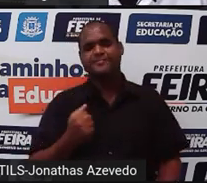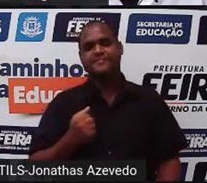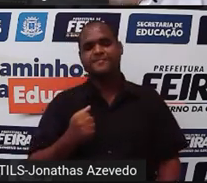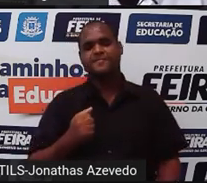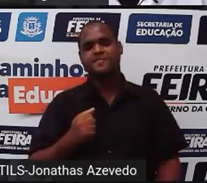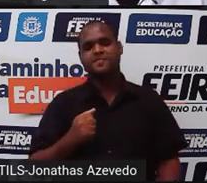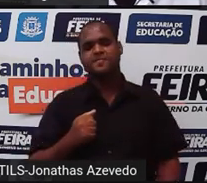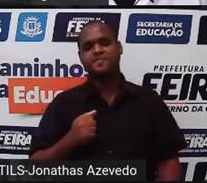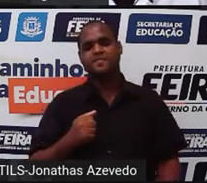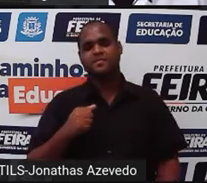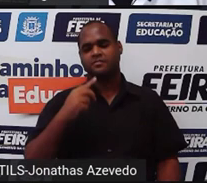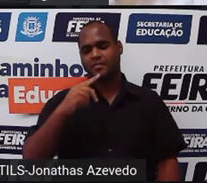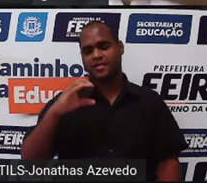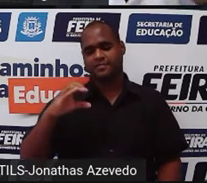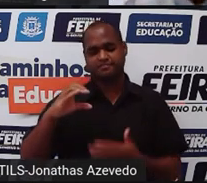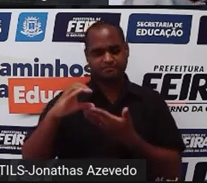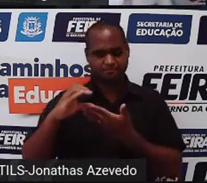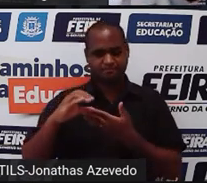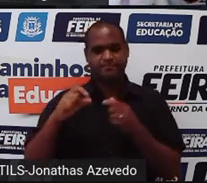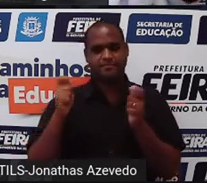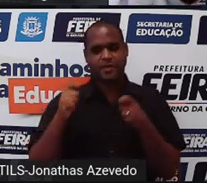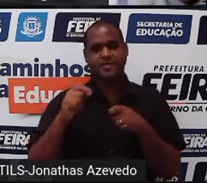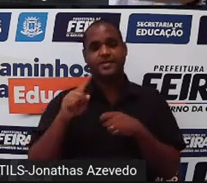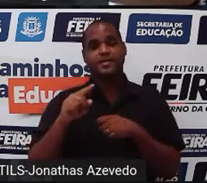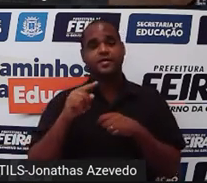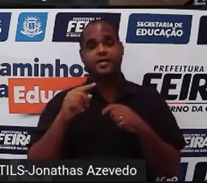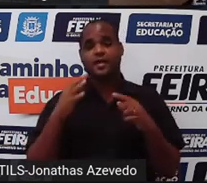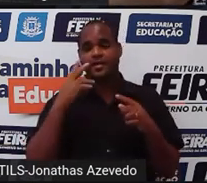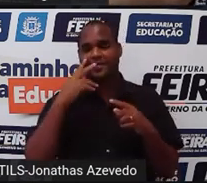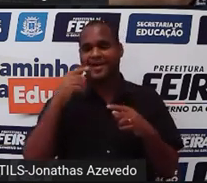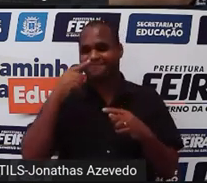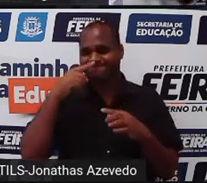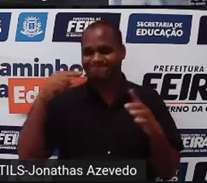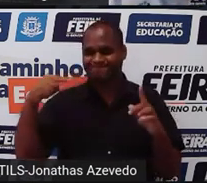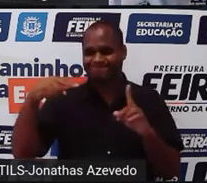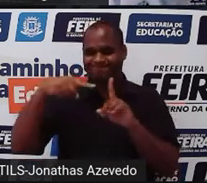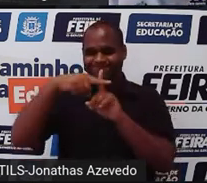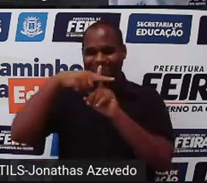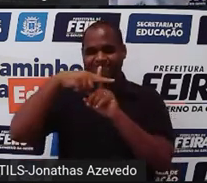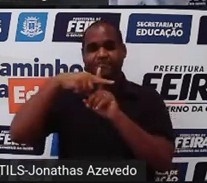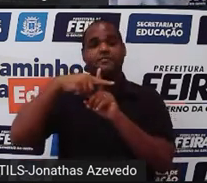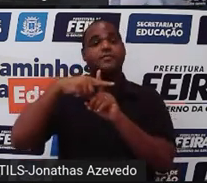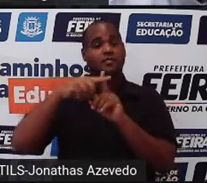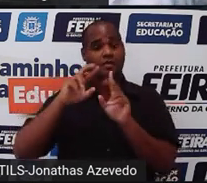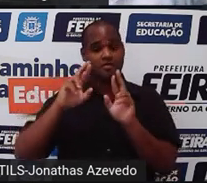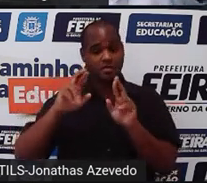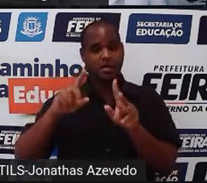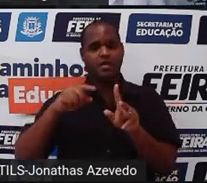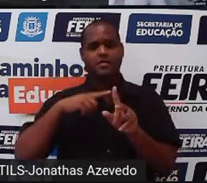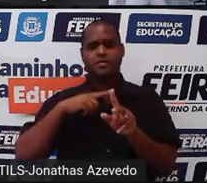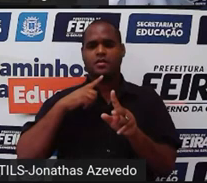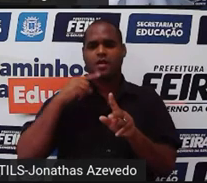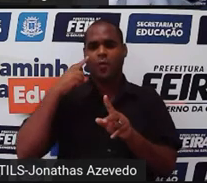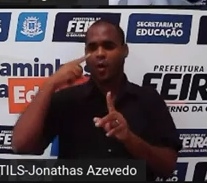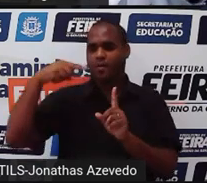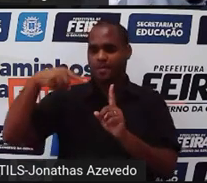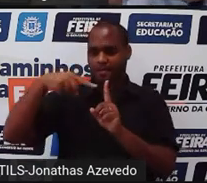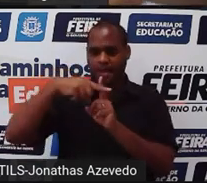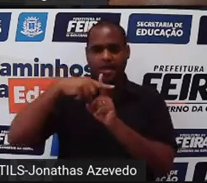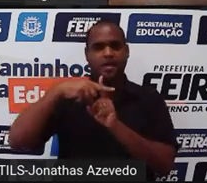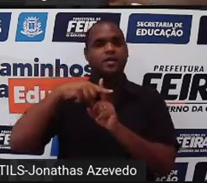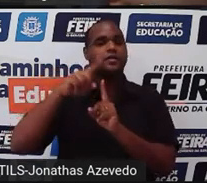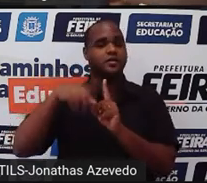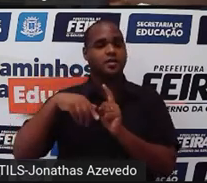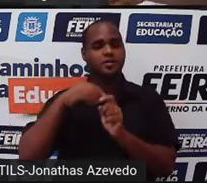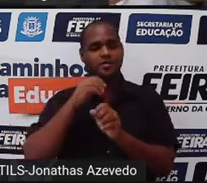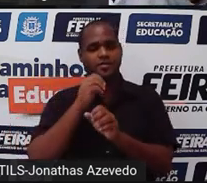esse é o plano cartesiano esse cruzamento que a gente chama de eixos cruzamento de eixos um deitado o outro em pé é o